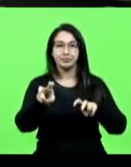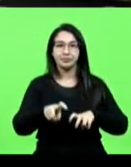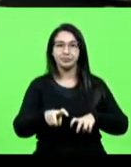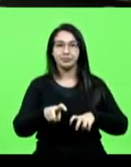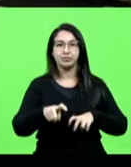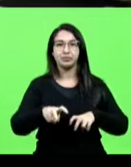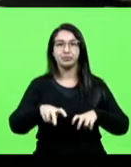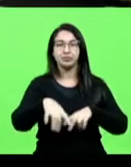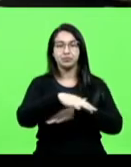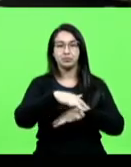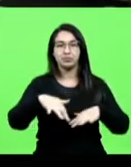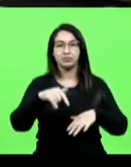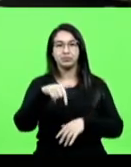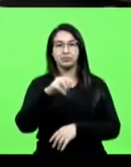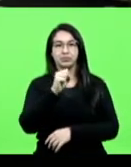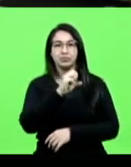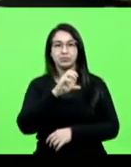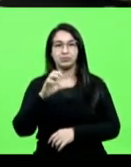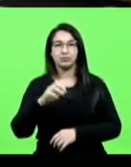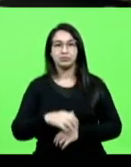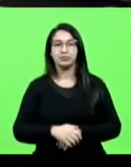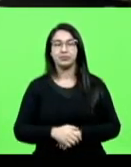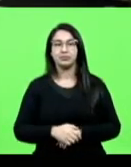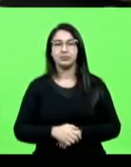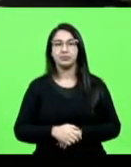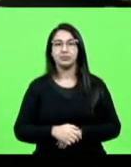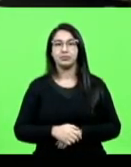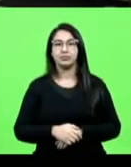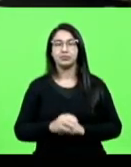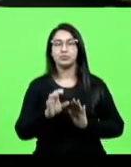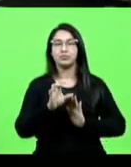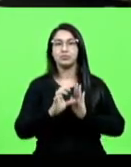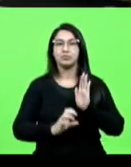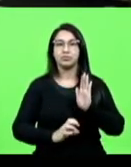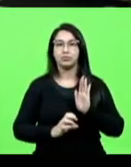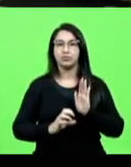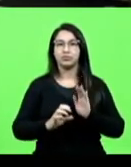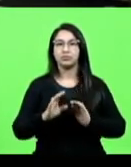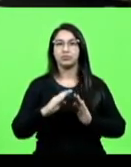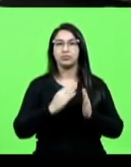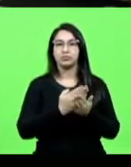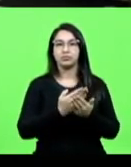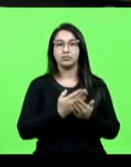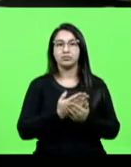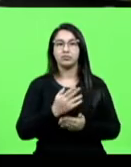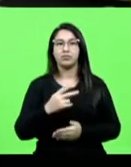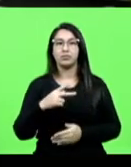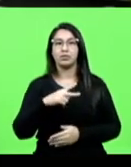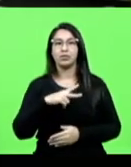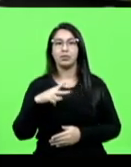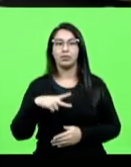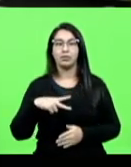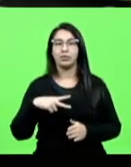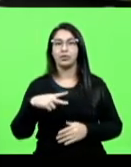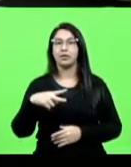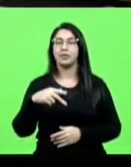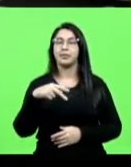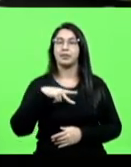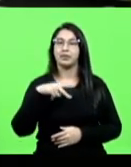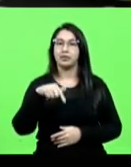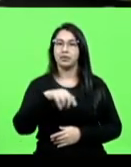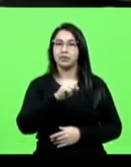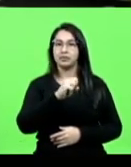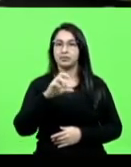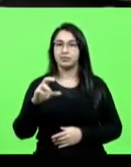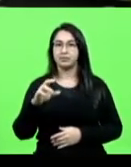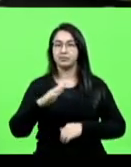Catarina, fecha aspas, no Currículo das Escolas Públicas e Privadas de Santa Catarina. Autora, deputada